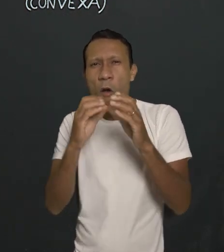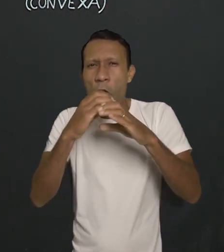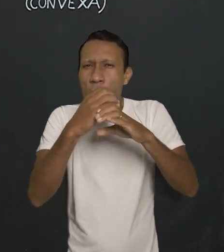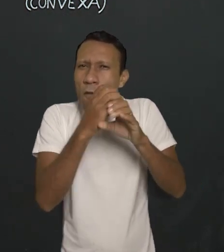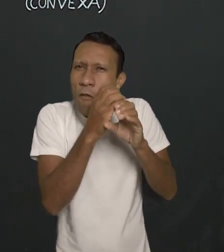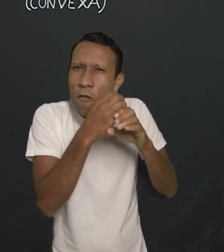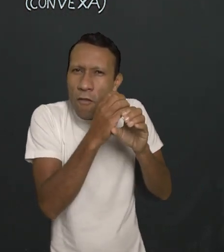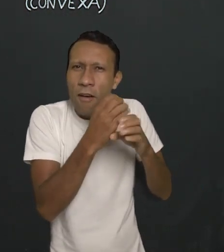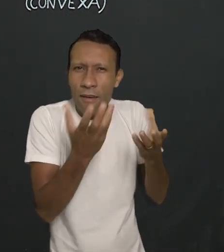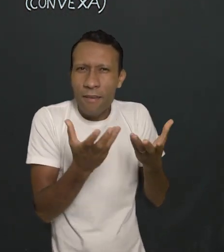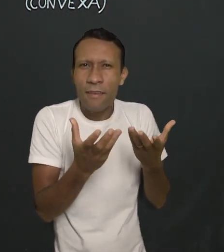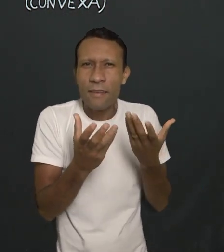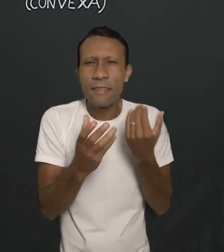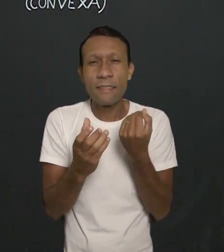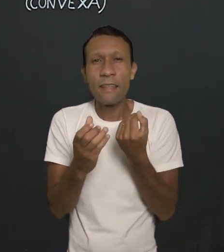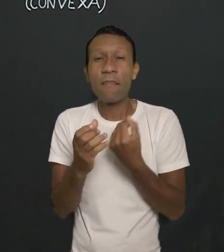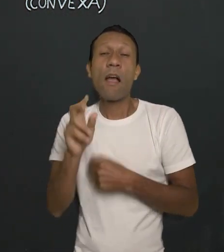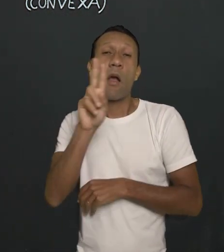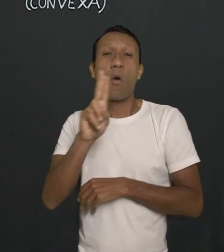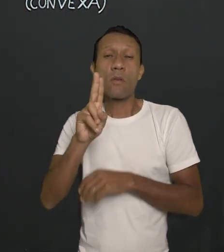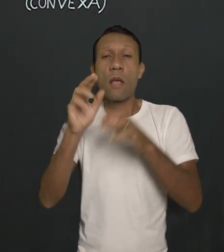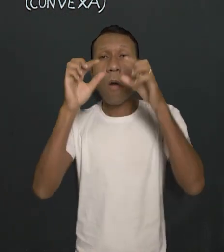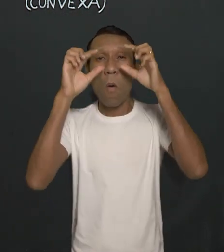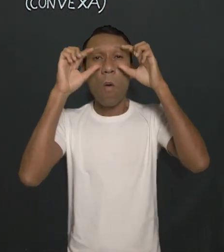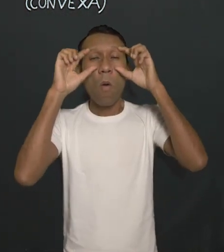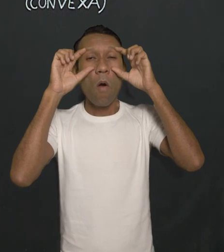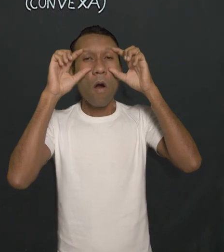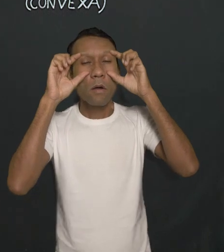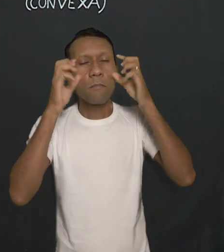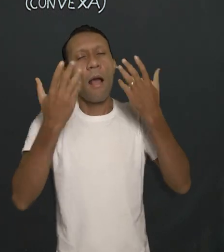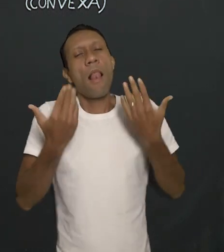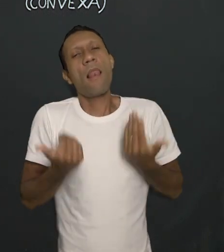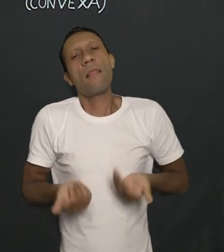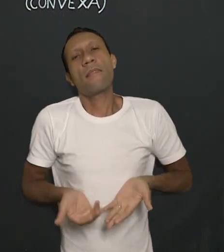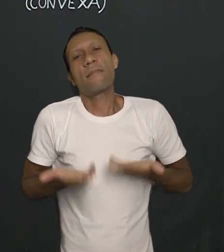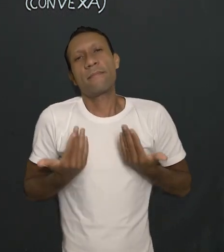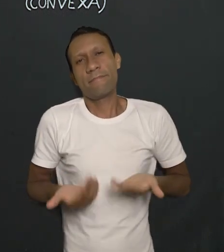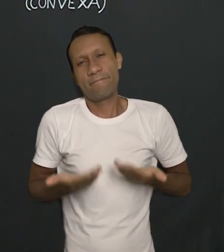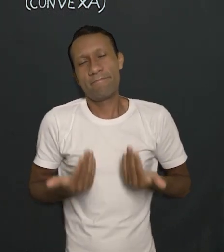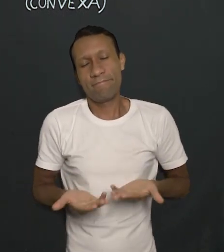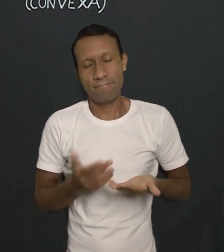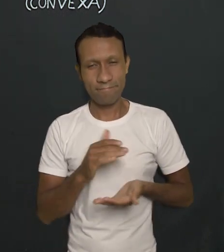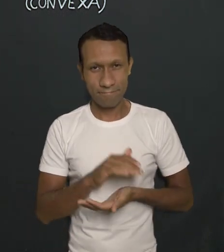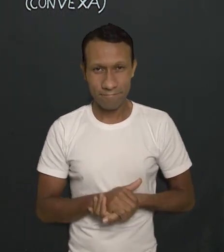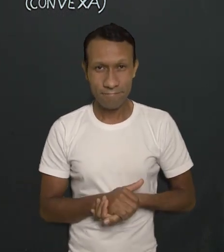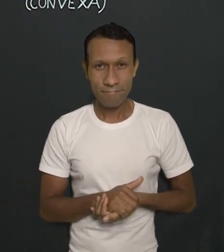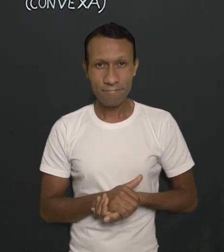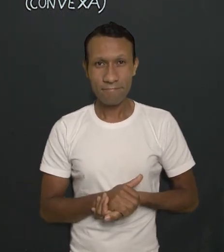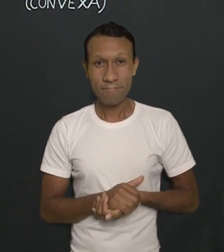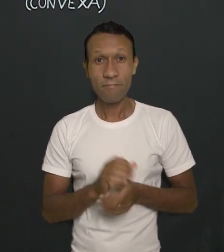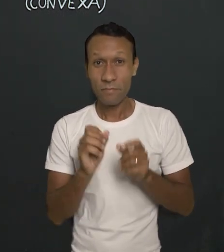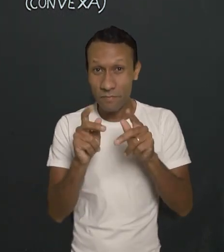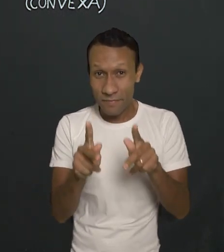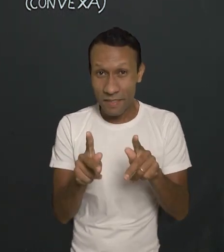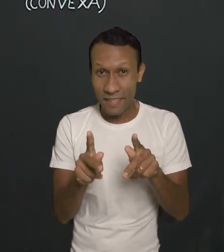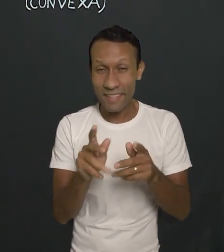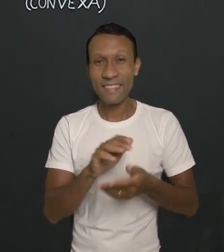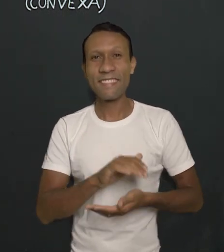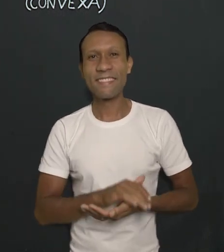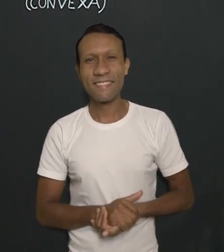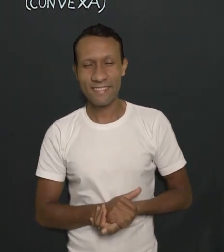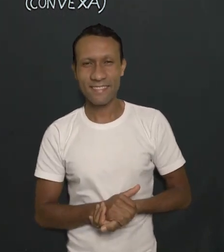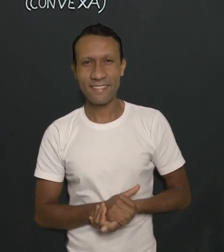foco. E muitas vezes a pessoa vai usar um óculos justamente pra aliviar aí o impacto dessa vista cansada. Tranquilo?